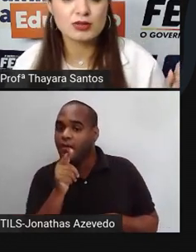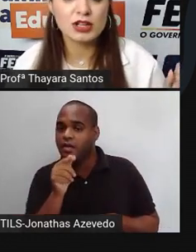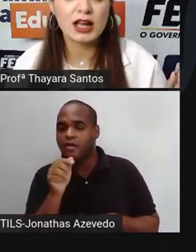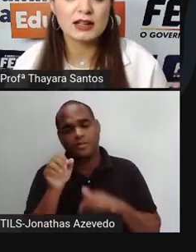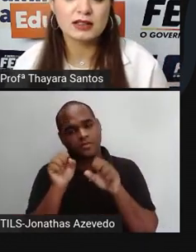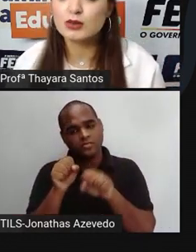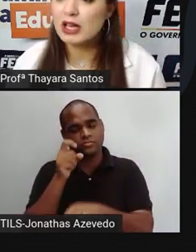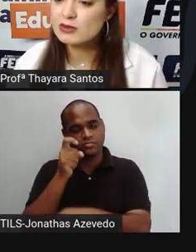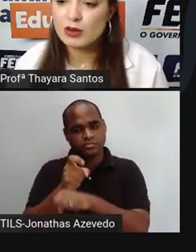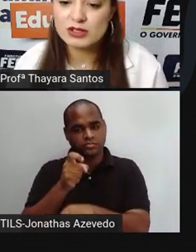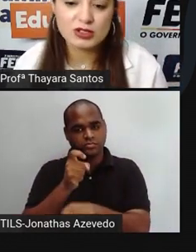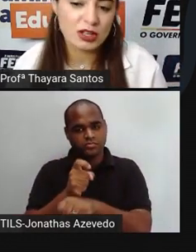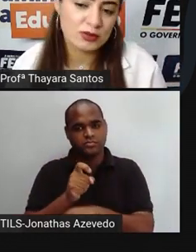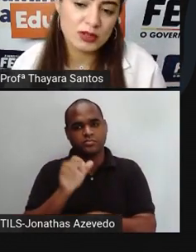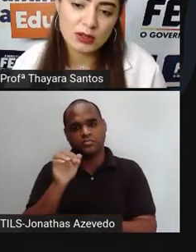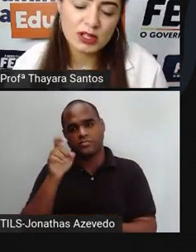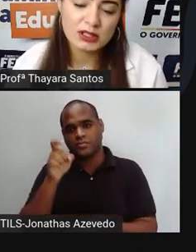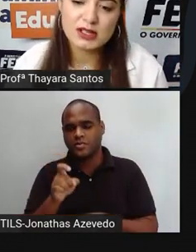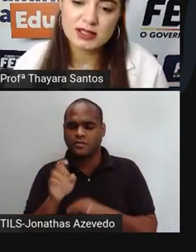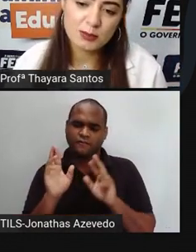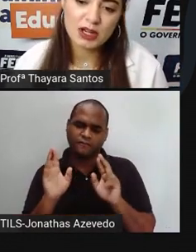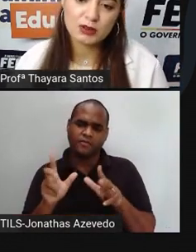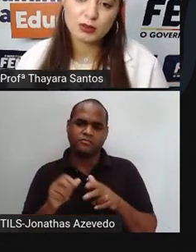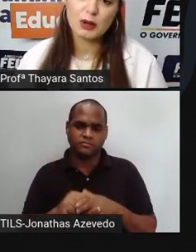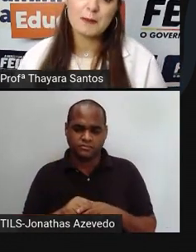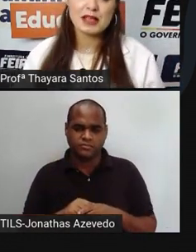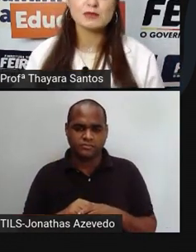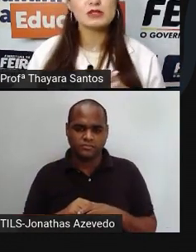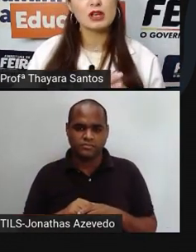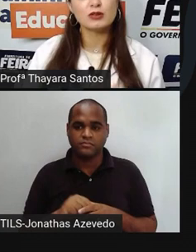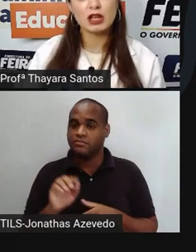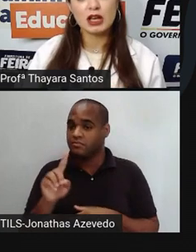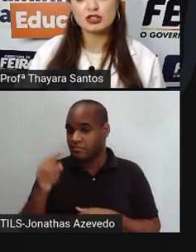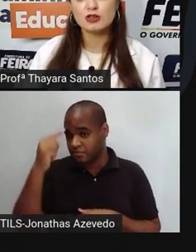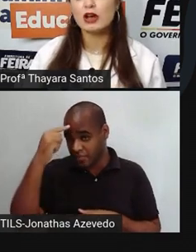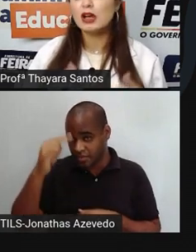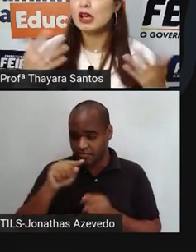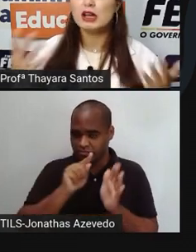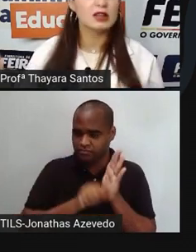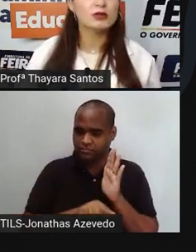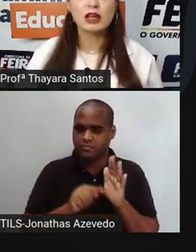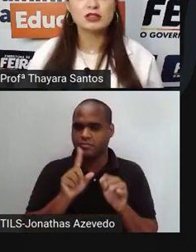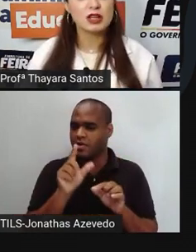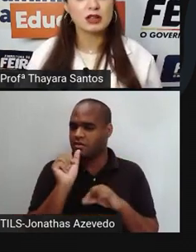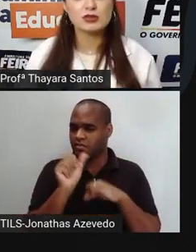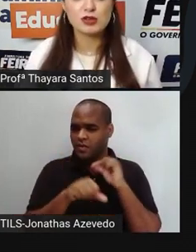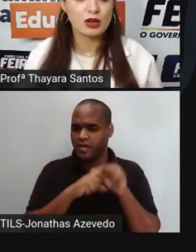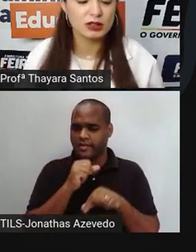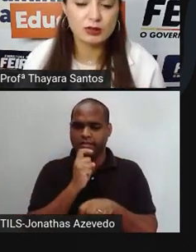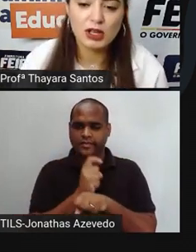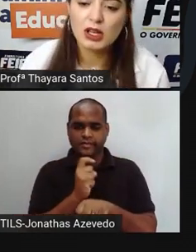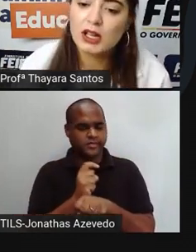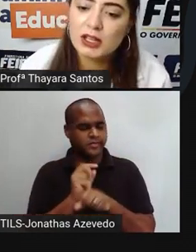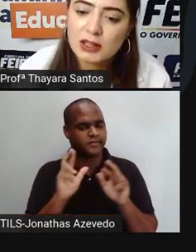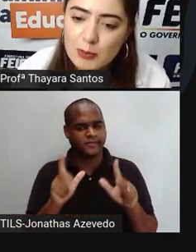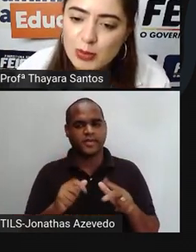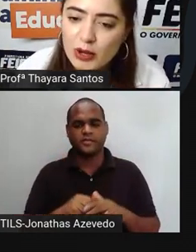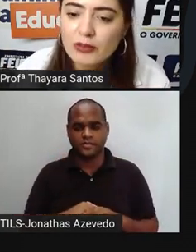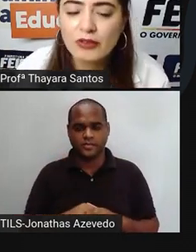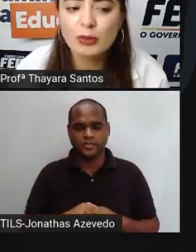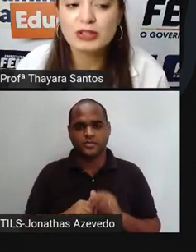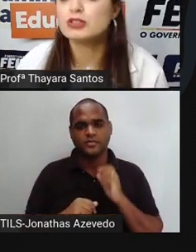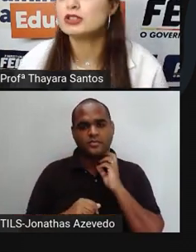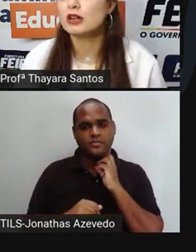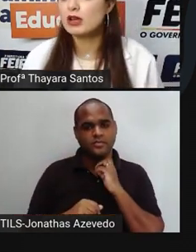estaria congelada. No caso do oxigênio, não. Nessa temperatura, mesmo sendo negativa, ele não está em estado sólido. Ele está,